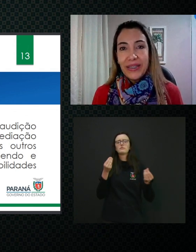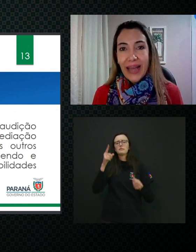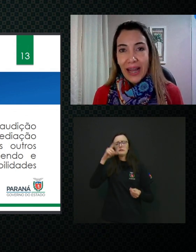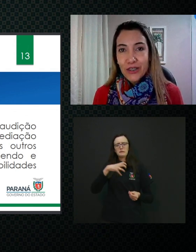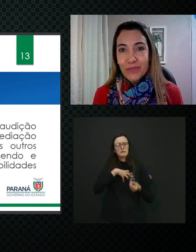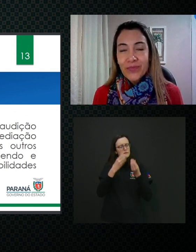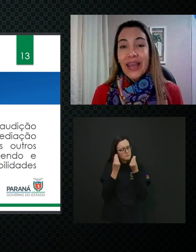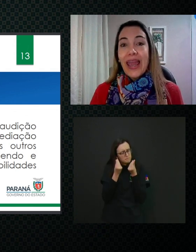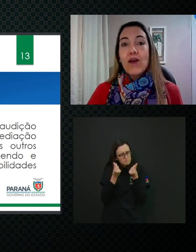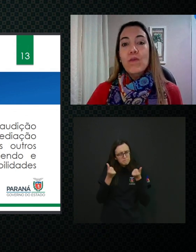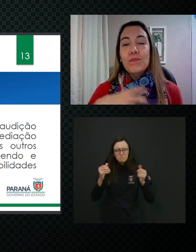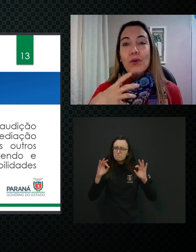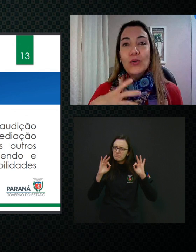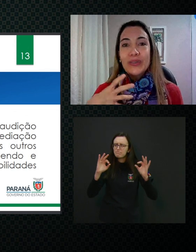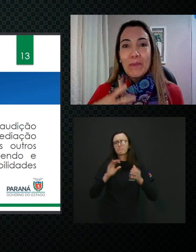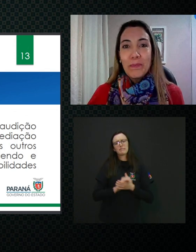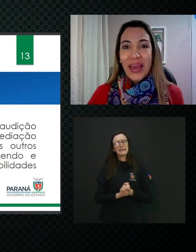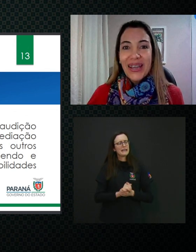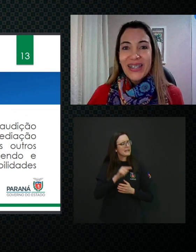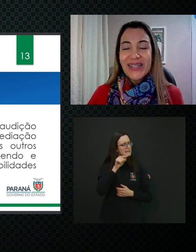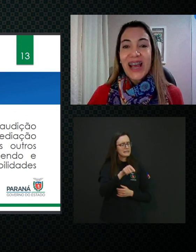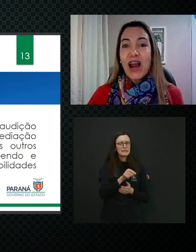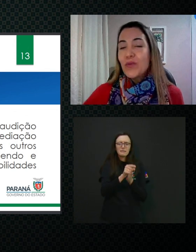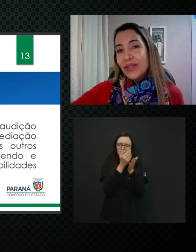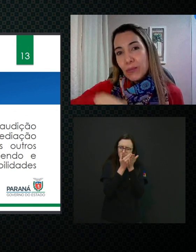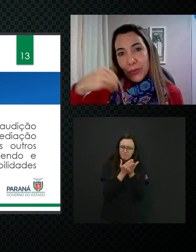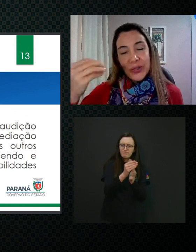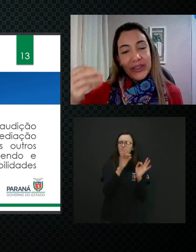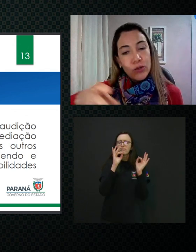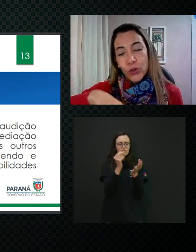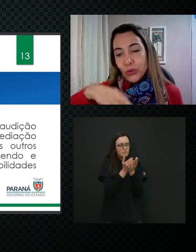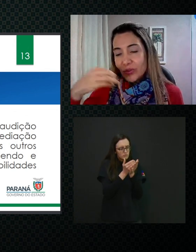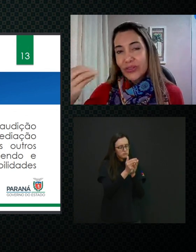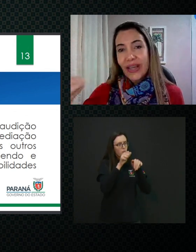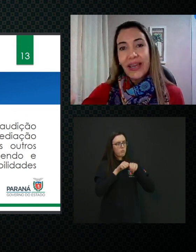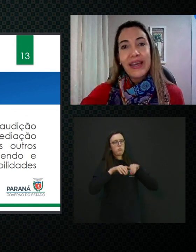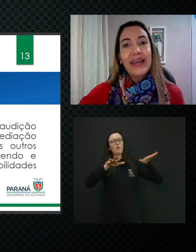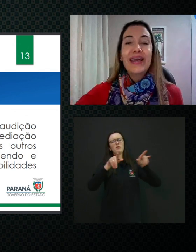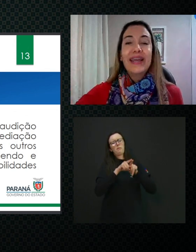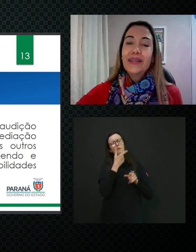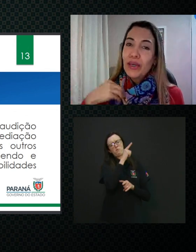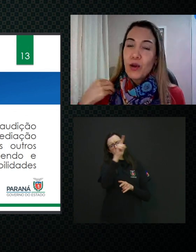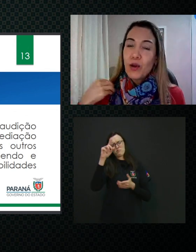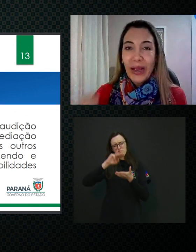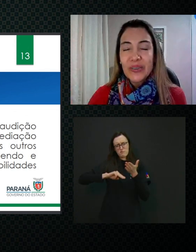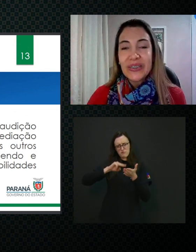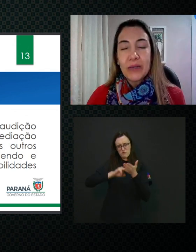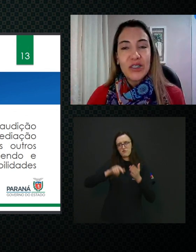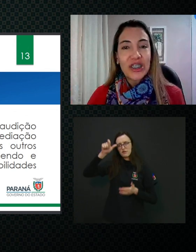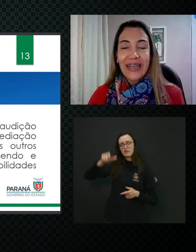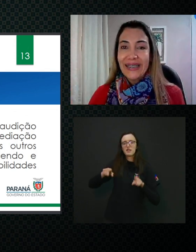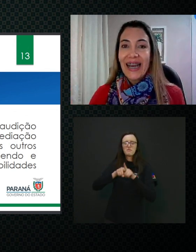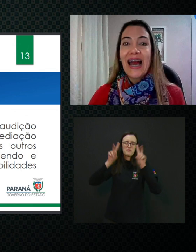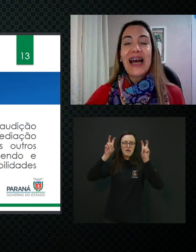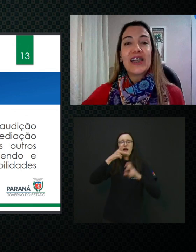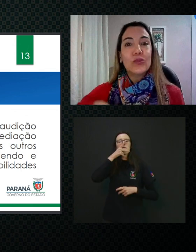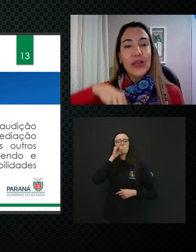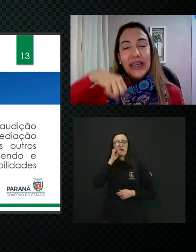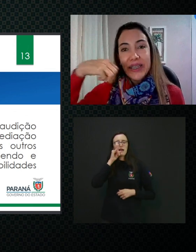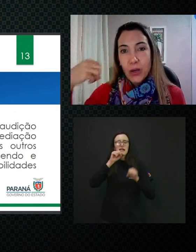de uma grande sensibilidade, é um pontapé inicial e depois, outros, né, ele também é o pai do sistema de